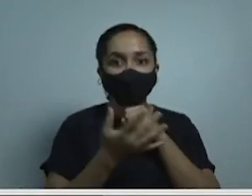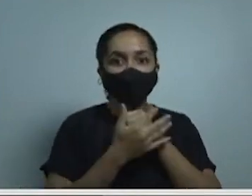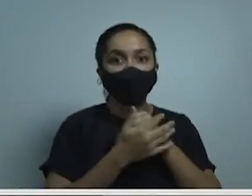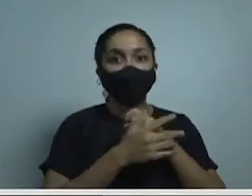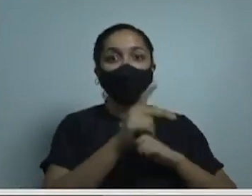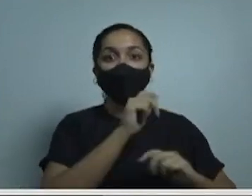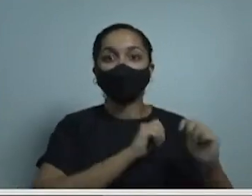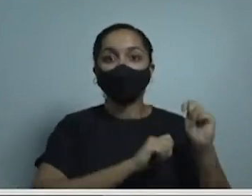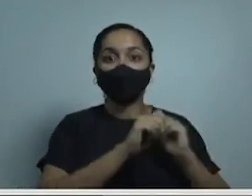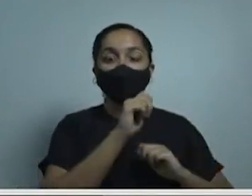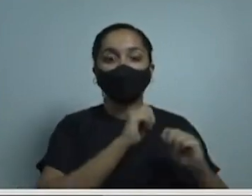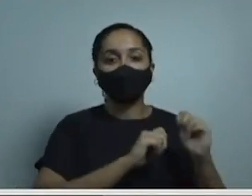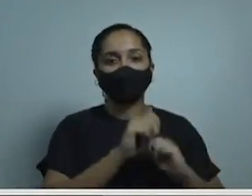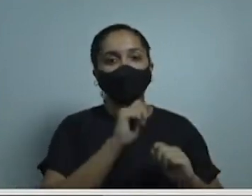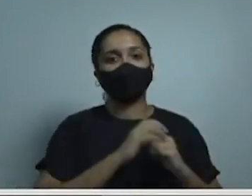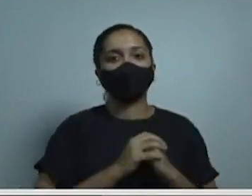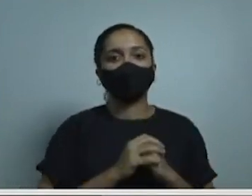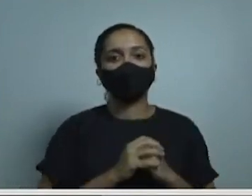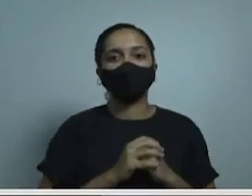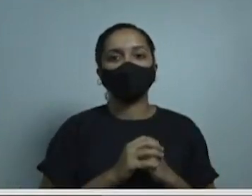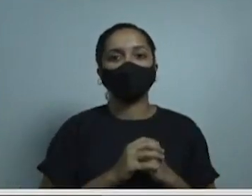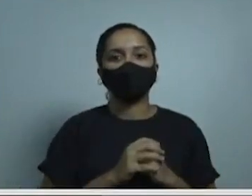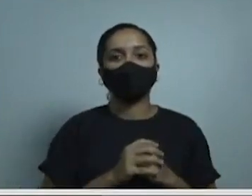e com novos hábitos.